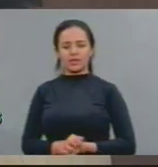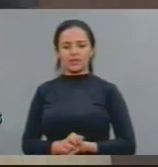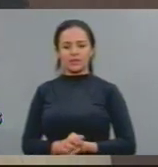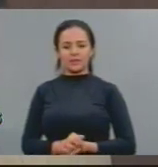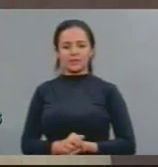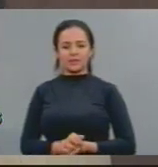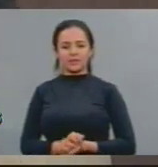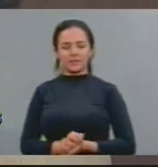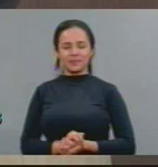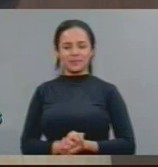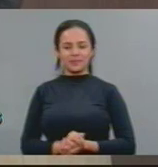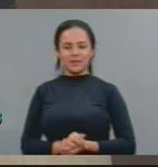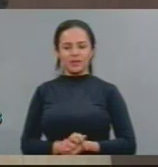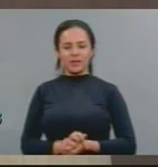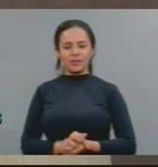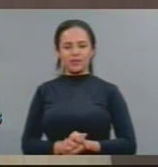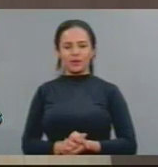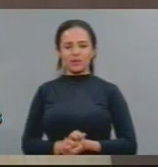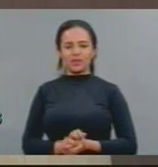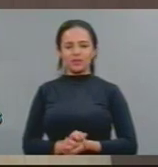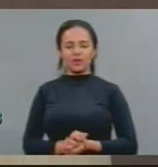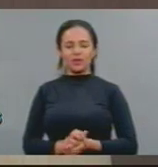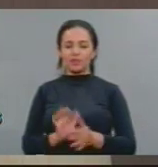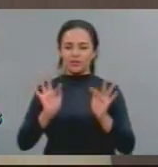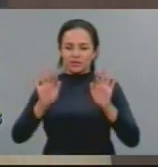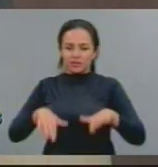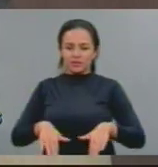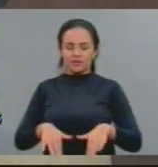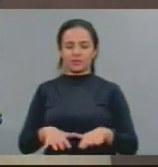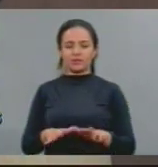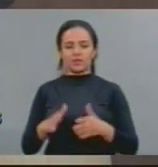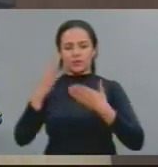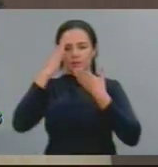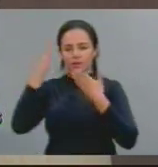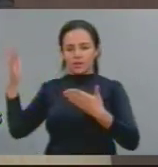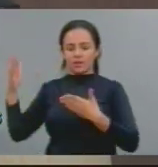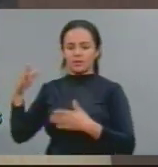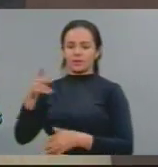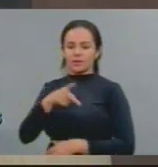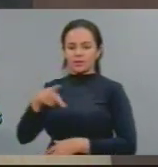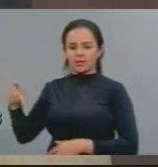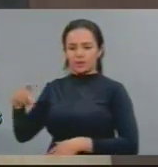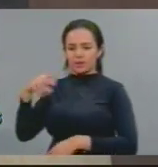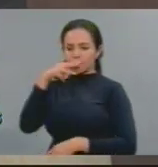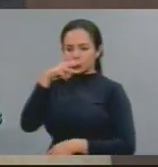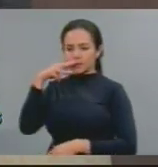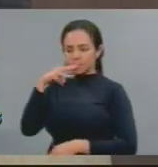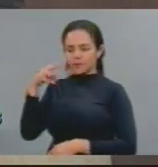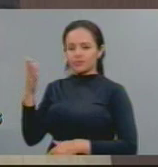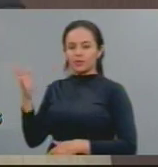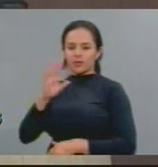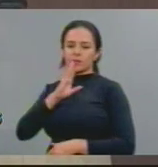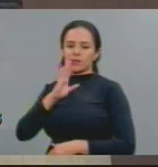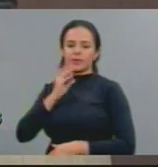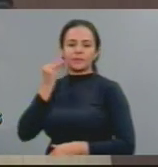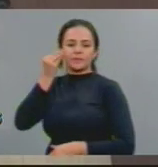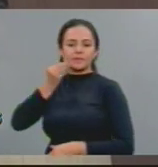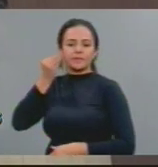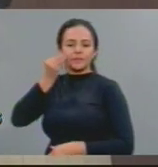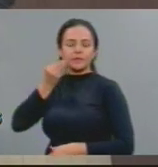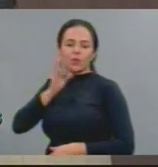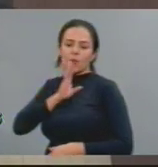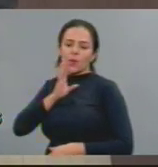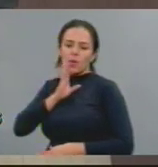Finalizo e peço, agradeço a presidência, deputado Moisés, que conhece essa realidade, porque é